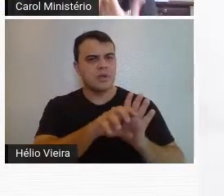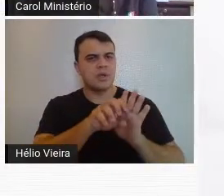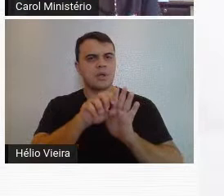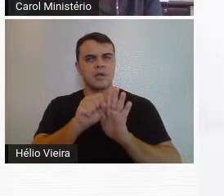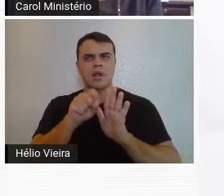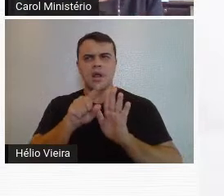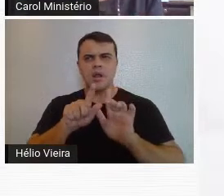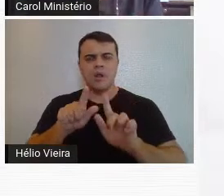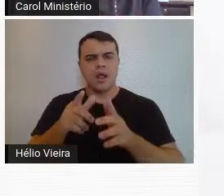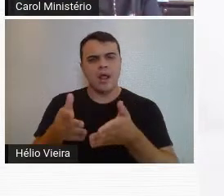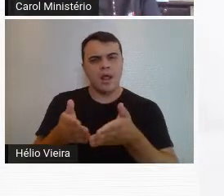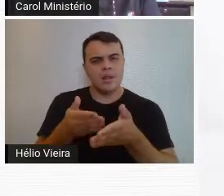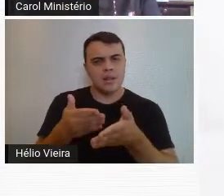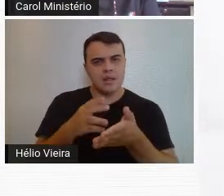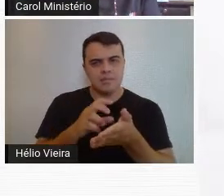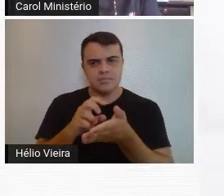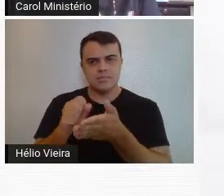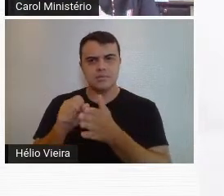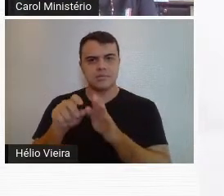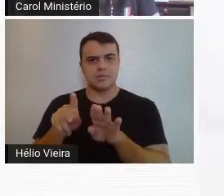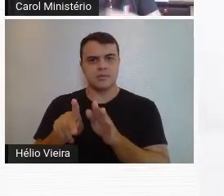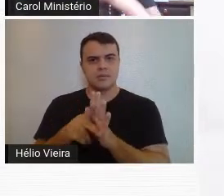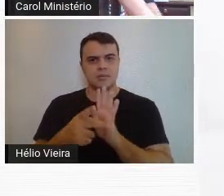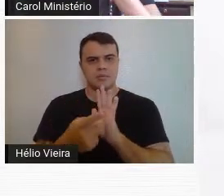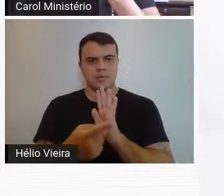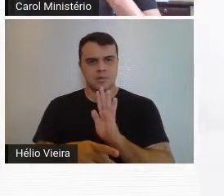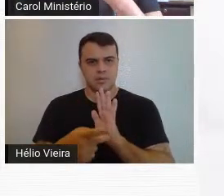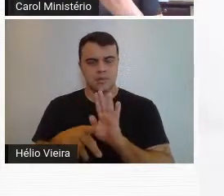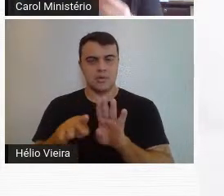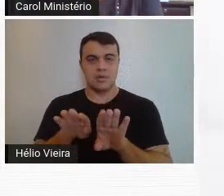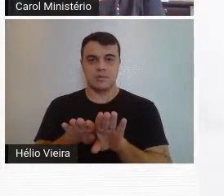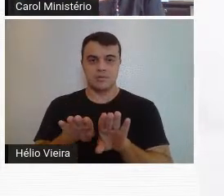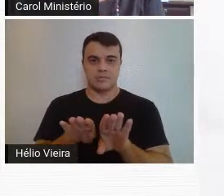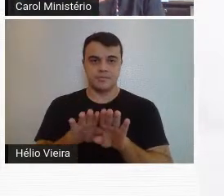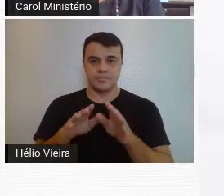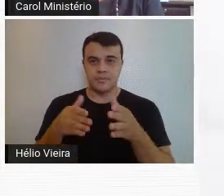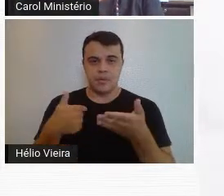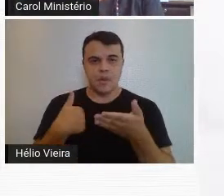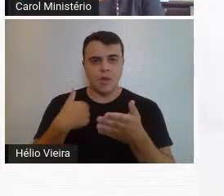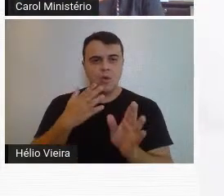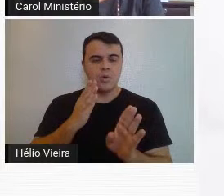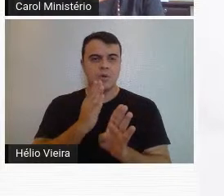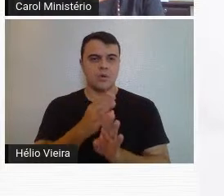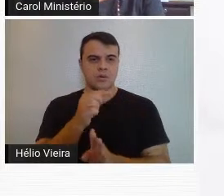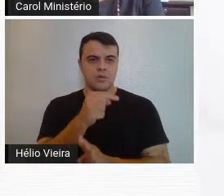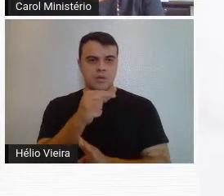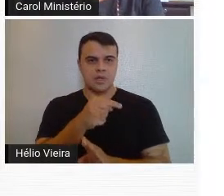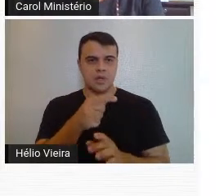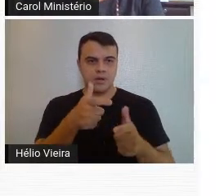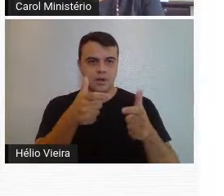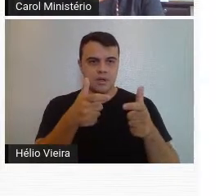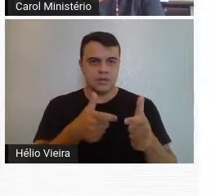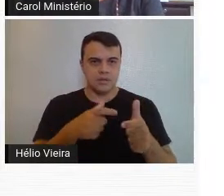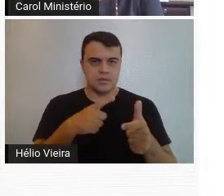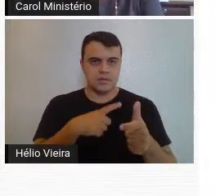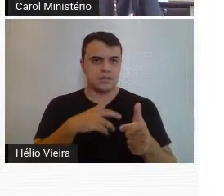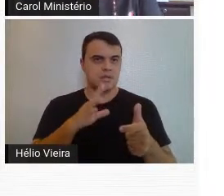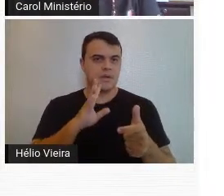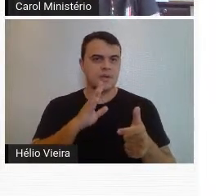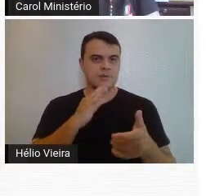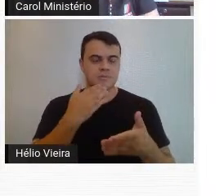imagens, o catálogo da exposição com o sobrinho-neto do Delpino Júnior. Então, eu encontrei esse catálogo lá no Museu Histórico com a Bíblia Barreto e foi